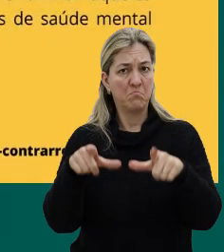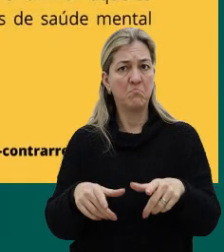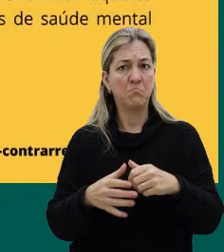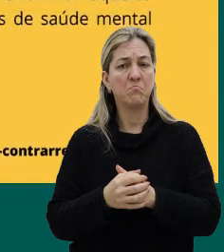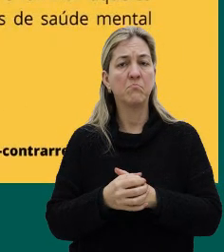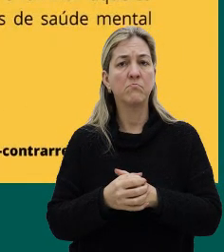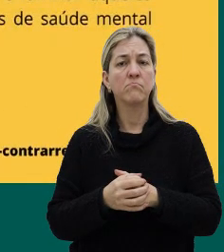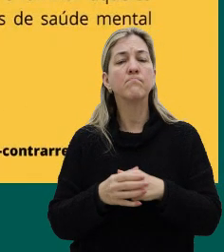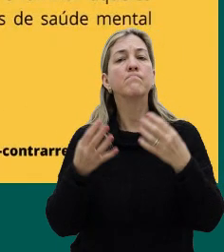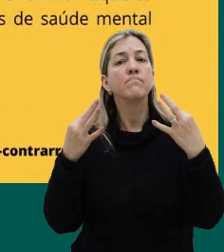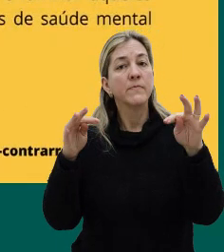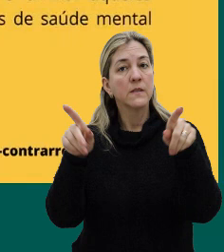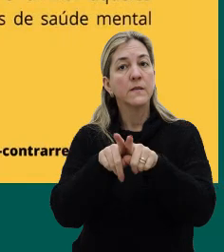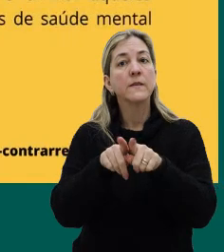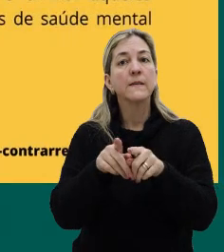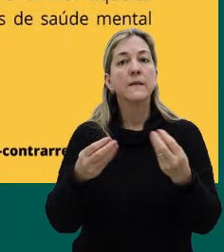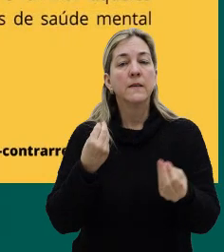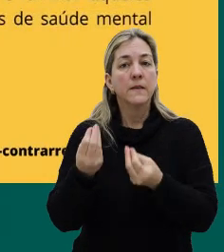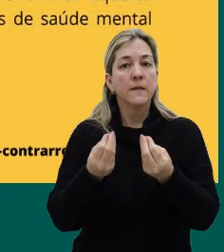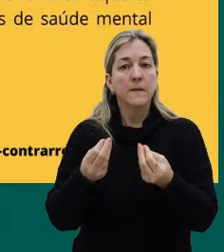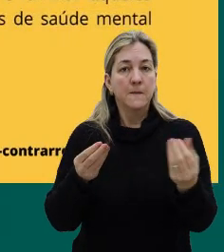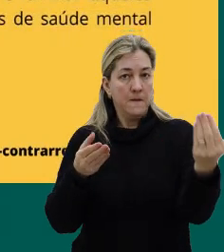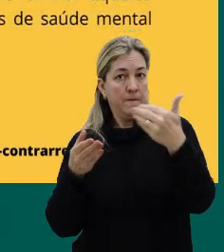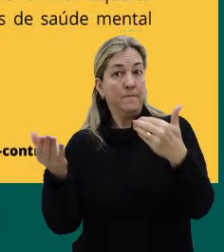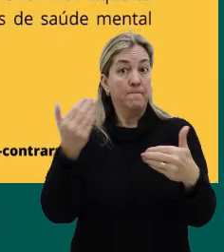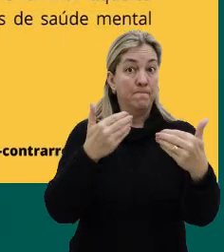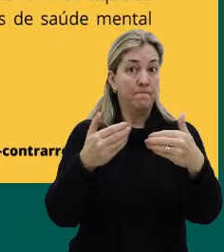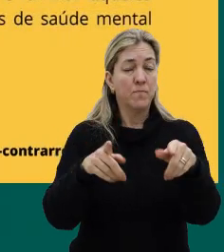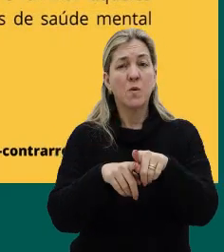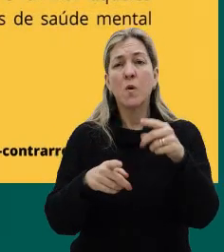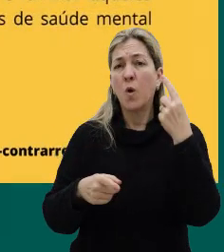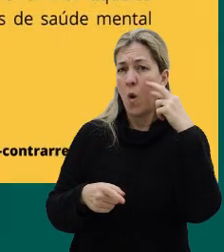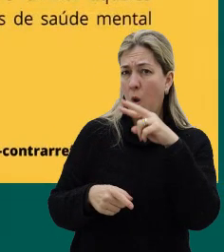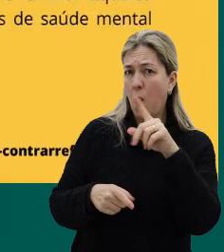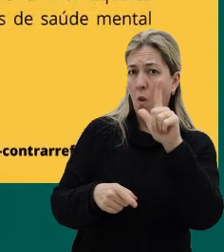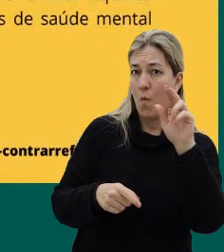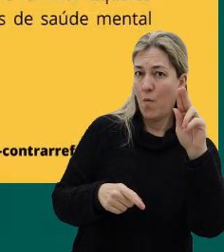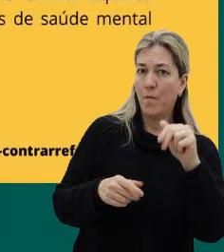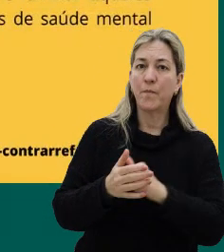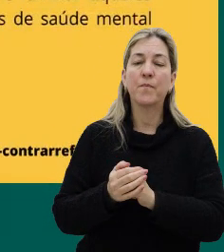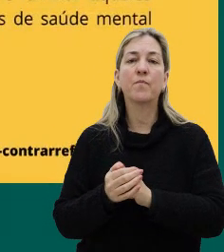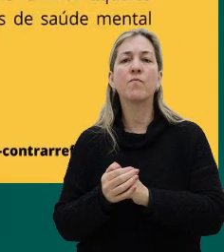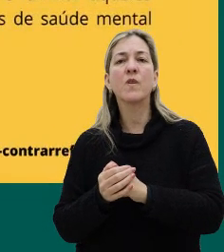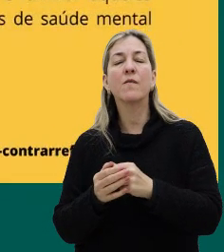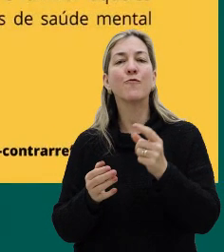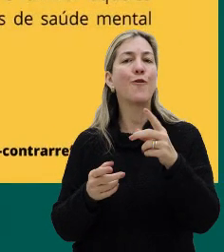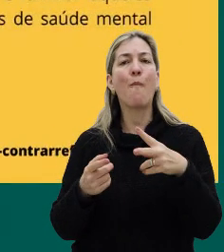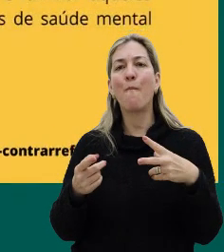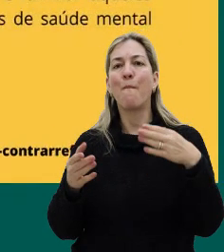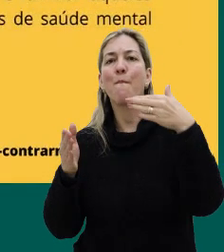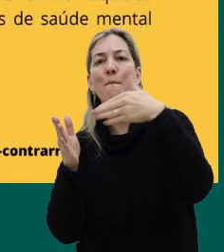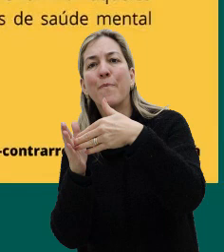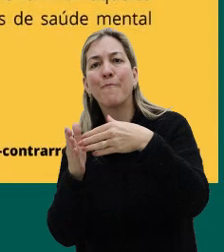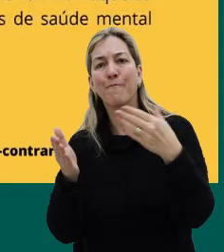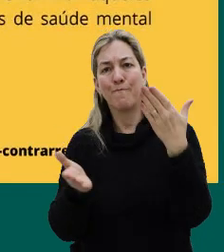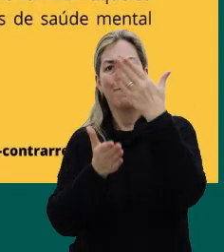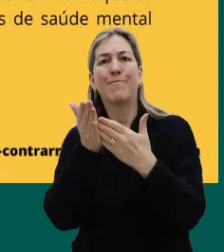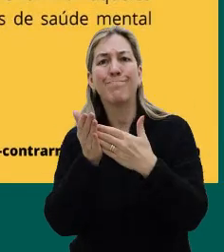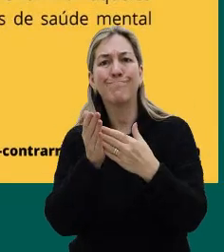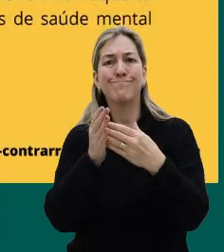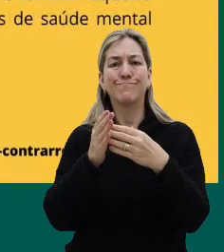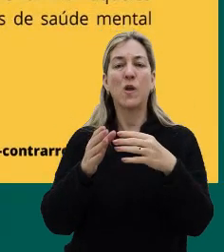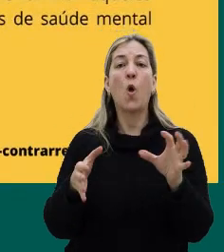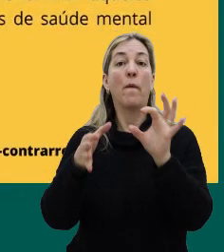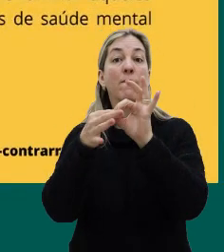Esse tratamento em território é bem isso que tu trouxe, né, Lu, essa questão de não romper com os vínculos, né, de que as pessoas sigam